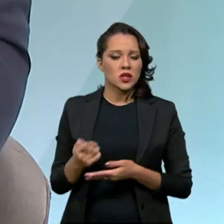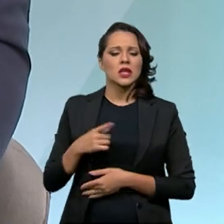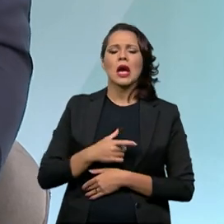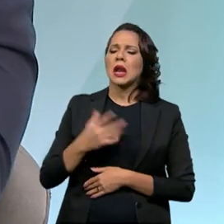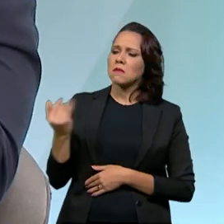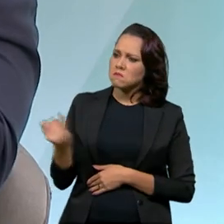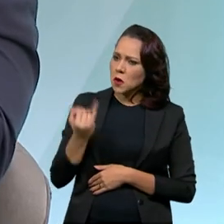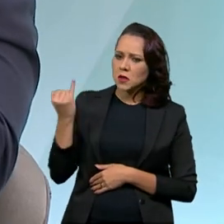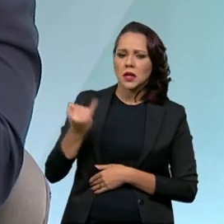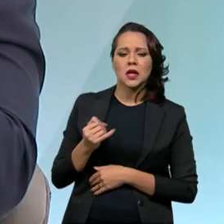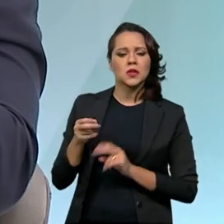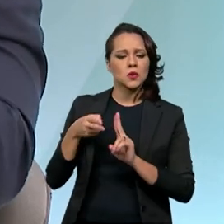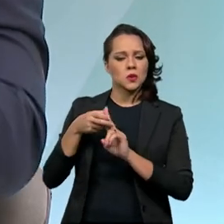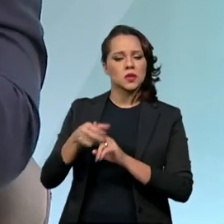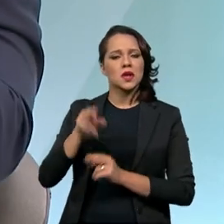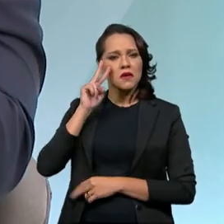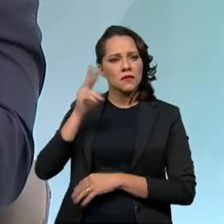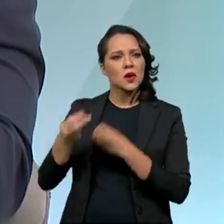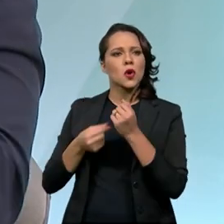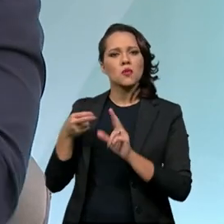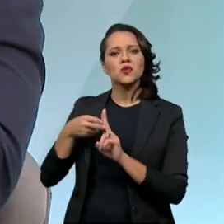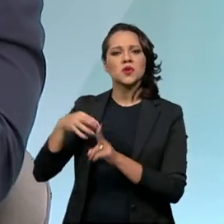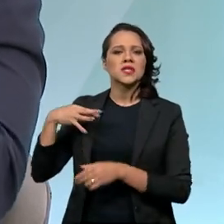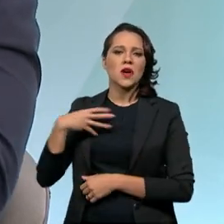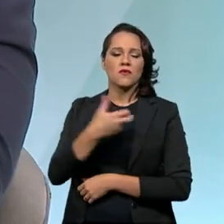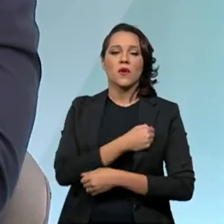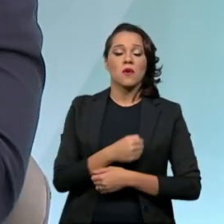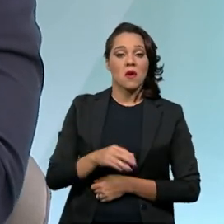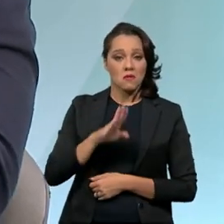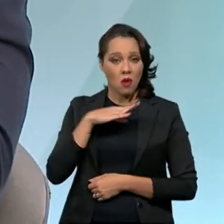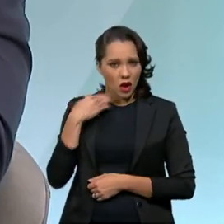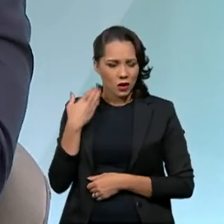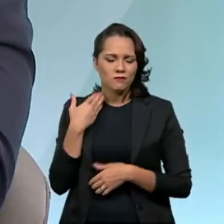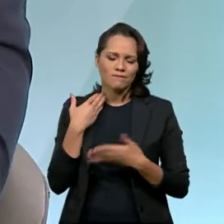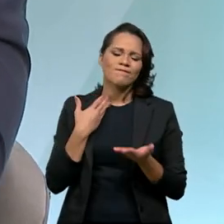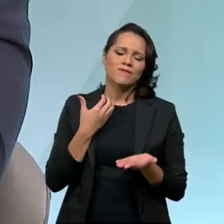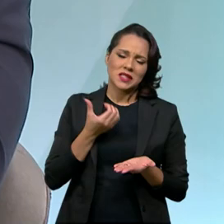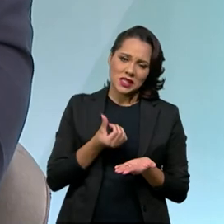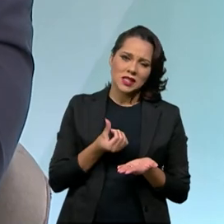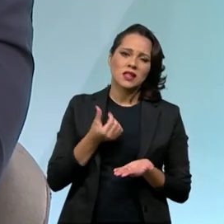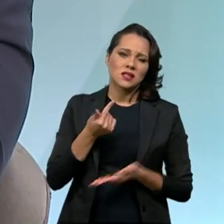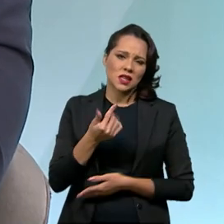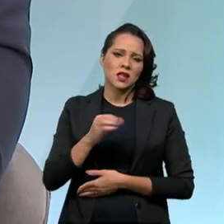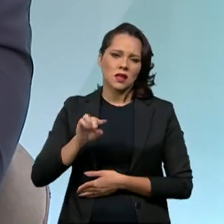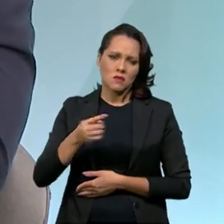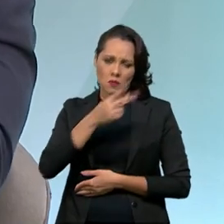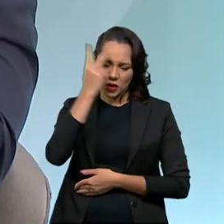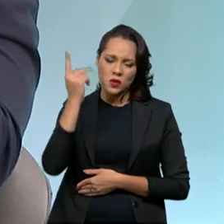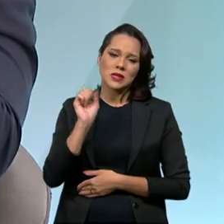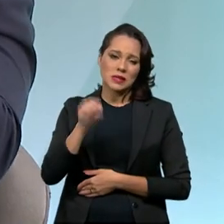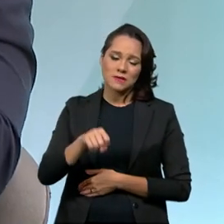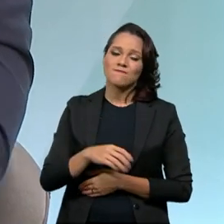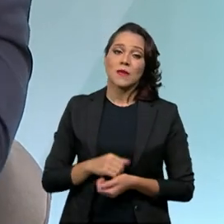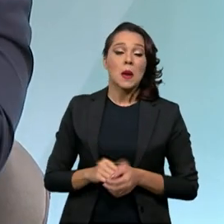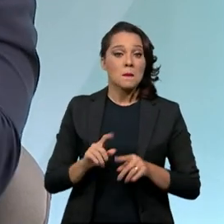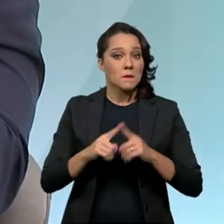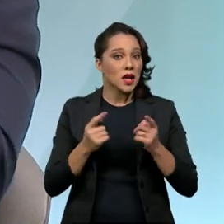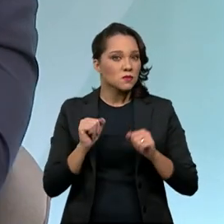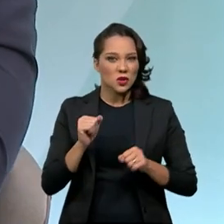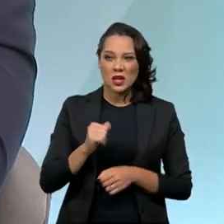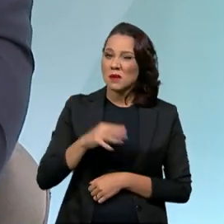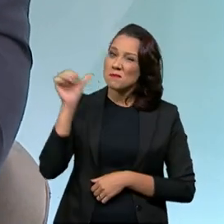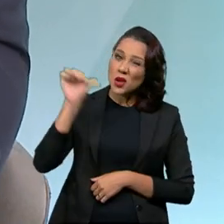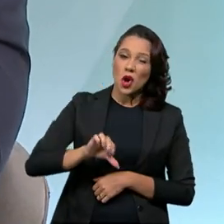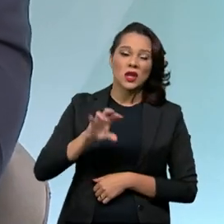importância ao SUS. Ela vê o quanto que o SUS salvou. Morreram cerca de 670 mil pessoas, sim. Mas seria muito, mas